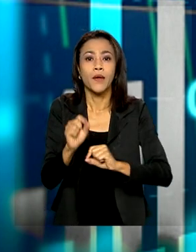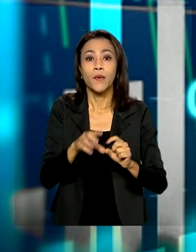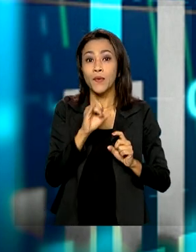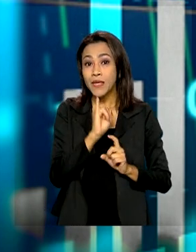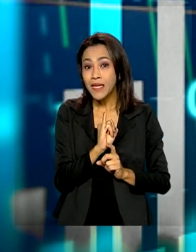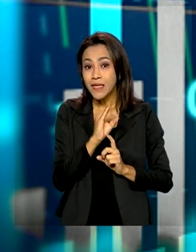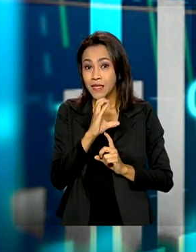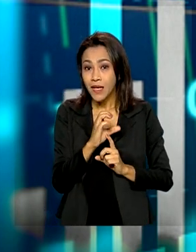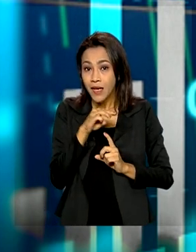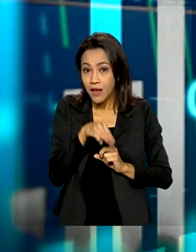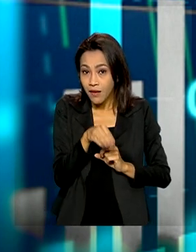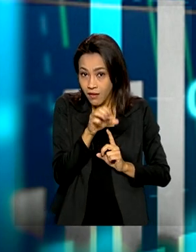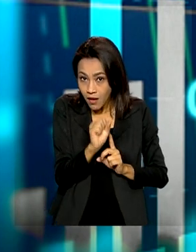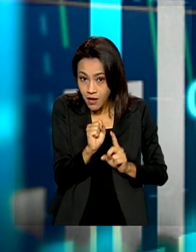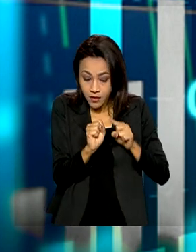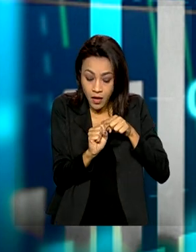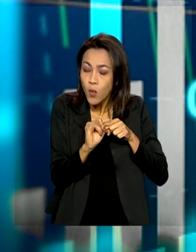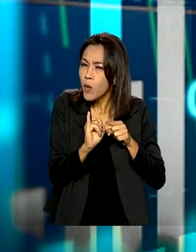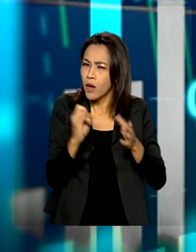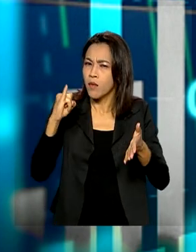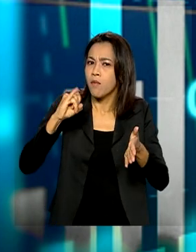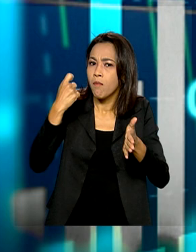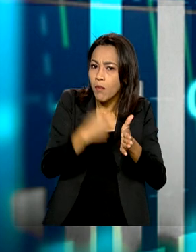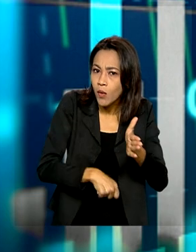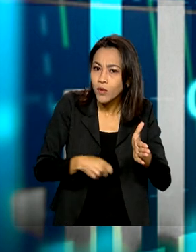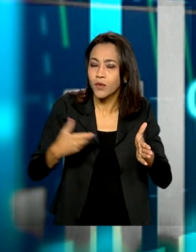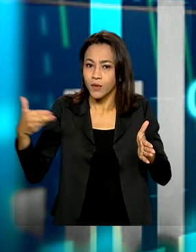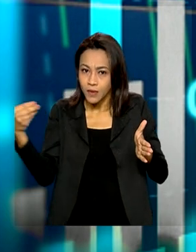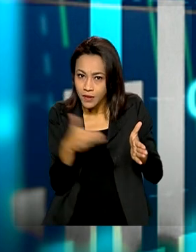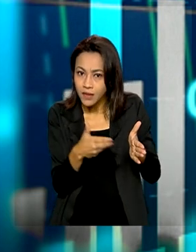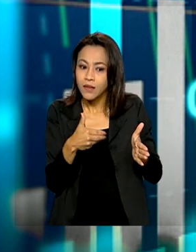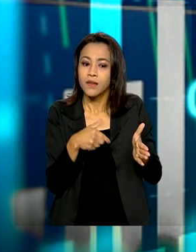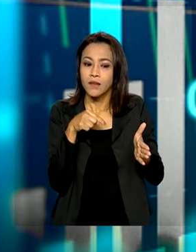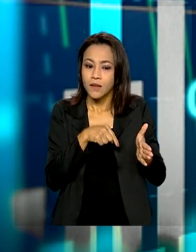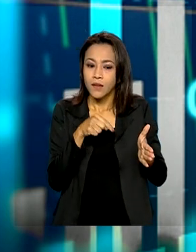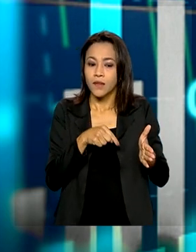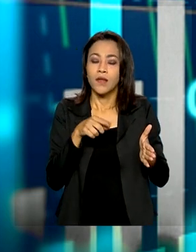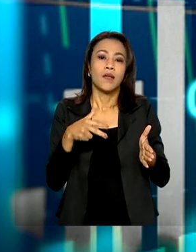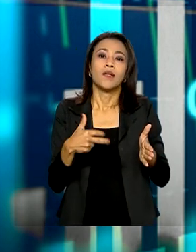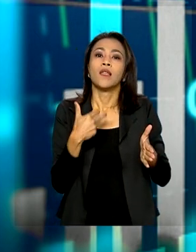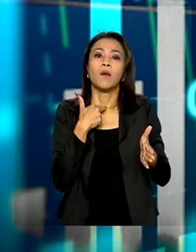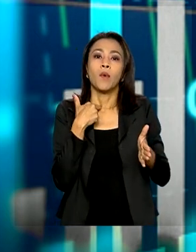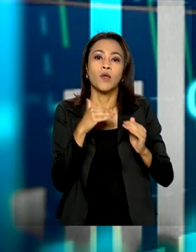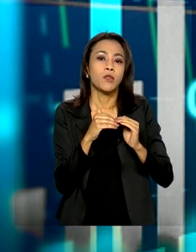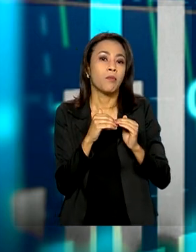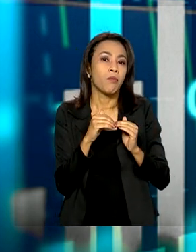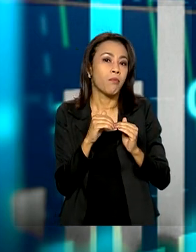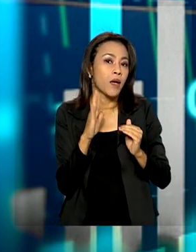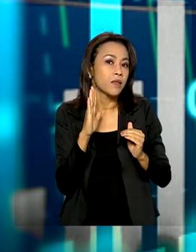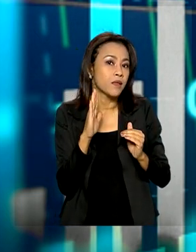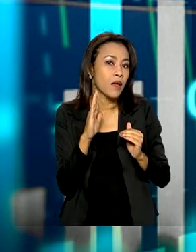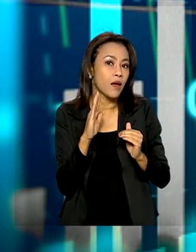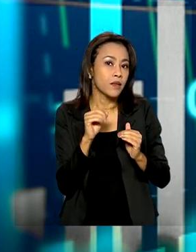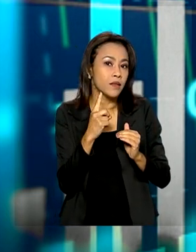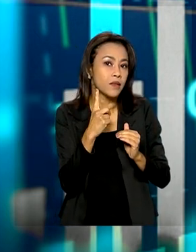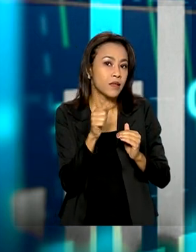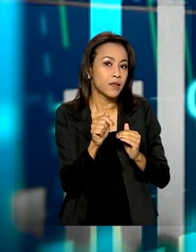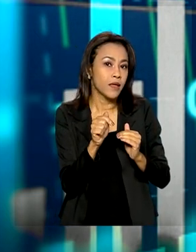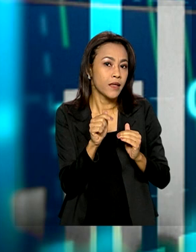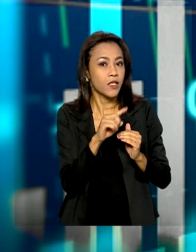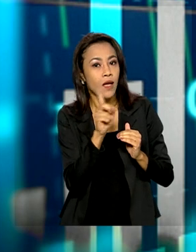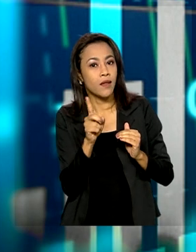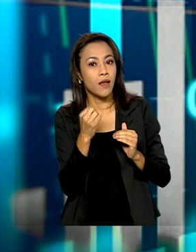para combustíveis, uma vez que são considerados itens essenciais, não podem passar da alíquota de 17% a